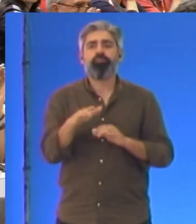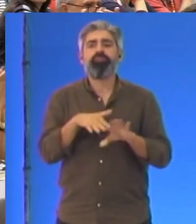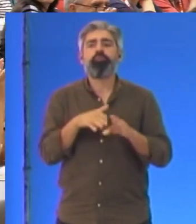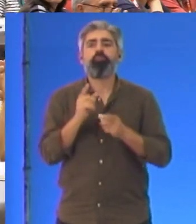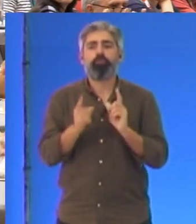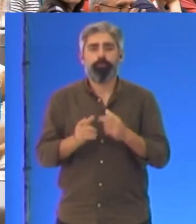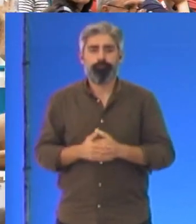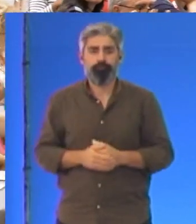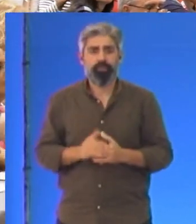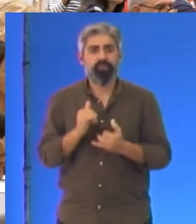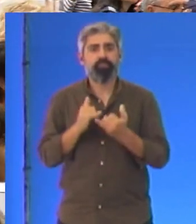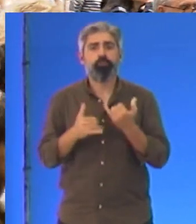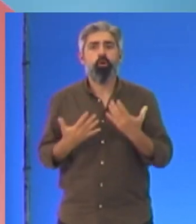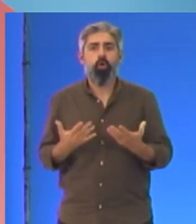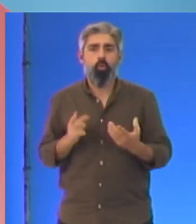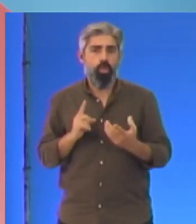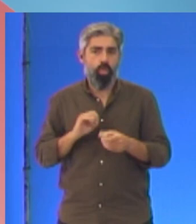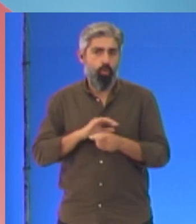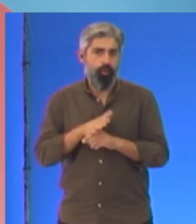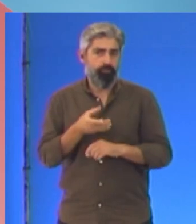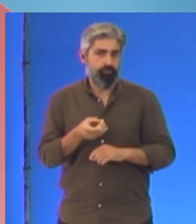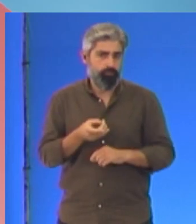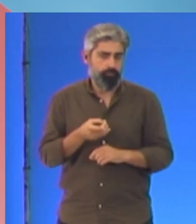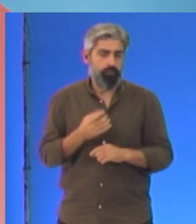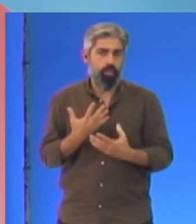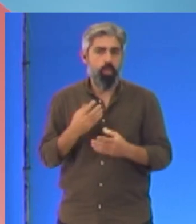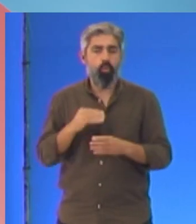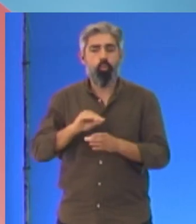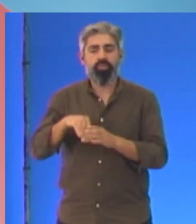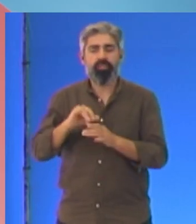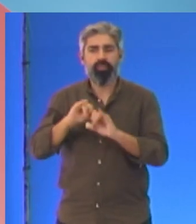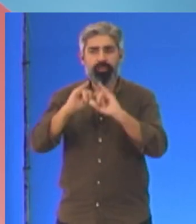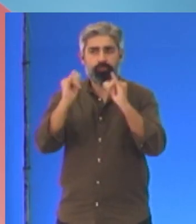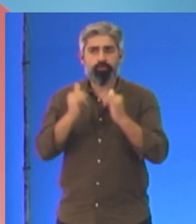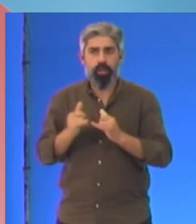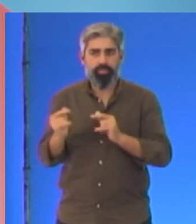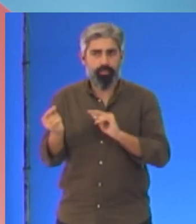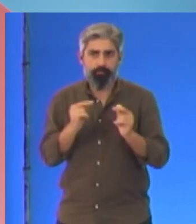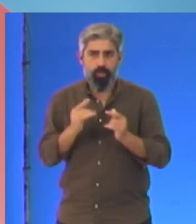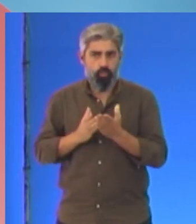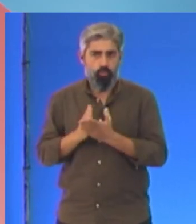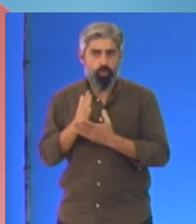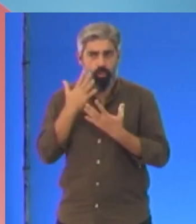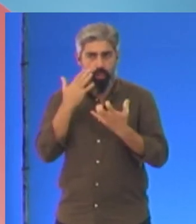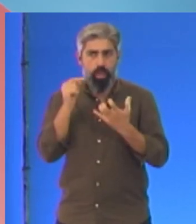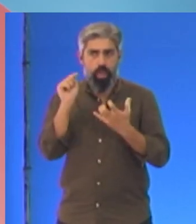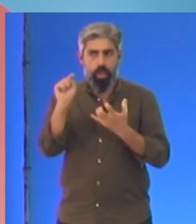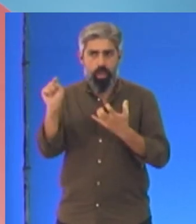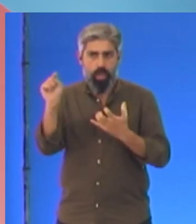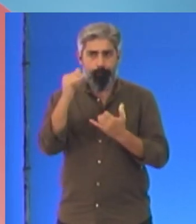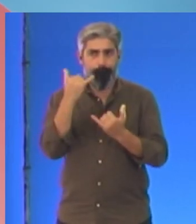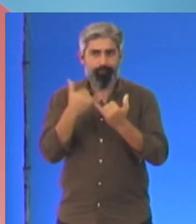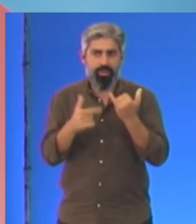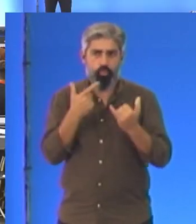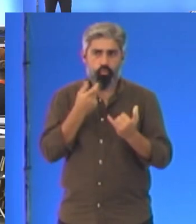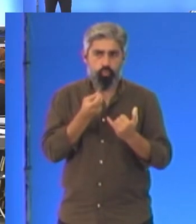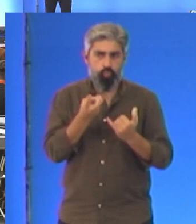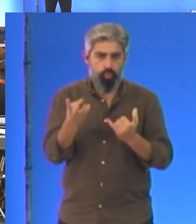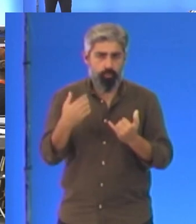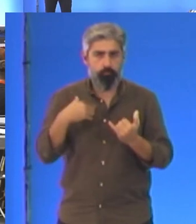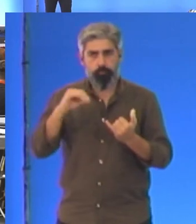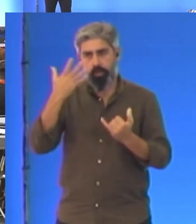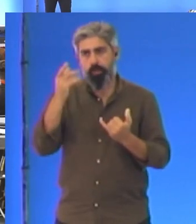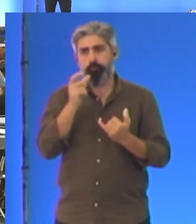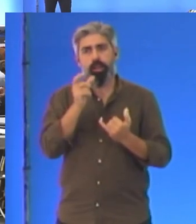O risco hoje já não é a Covid, mas o contexto internacional do nosso debate continua marcado por grandes perigos. A minha